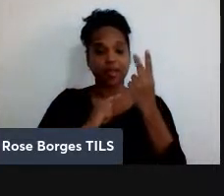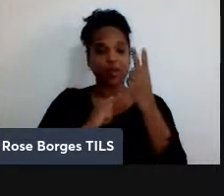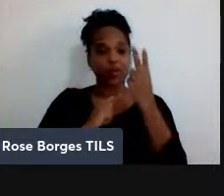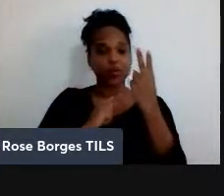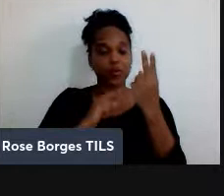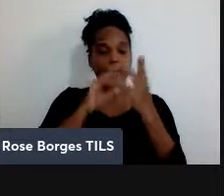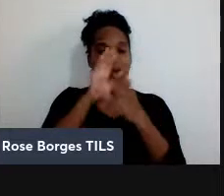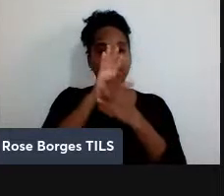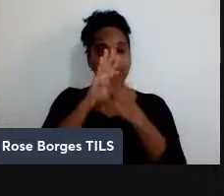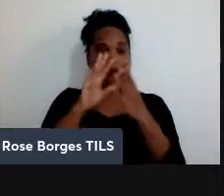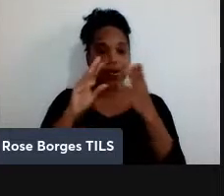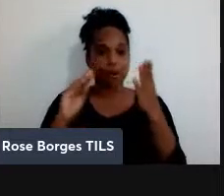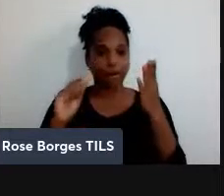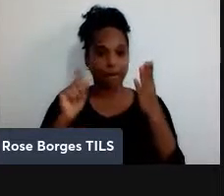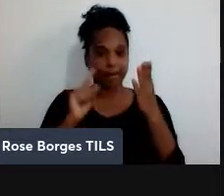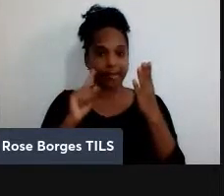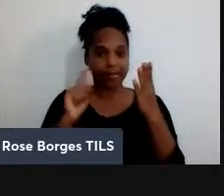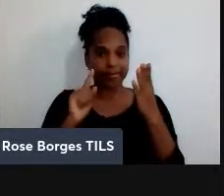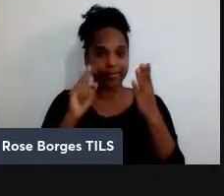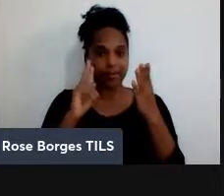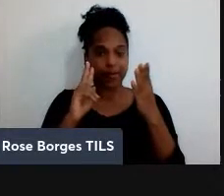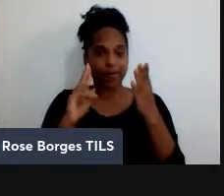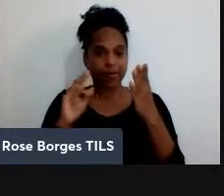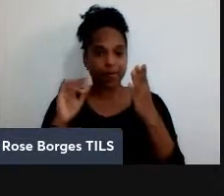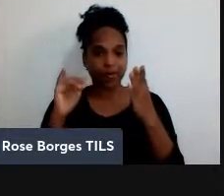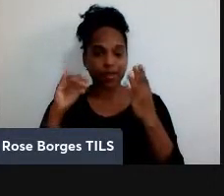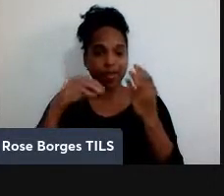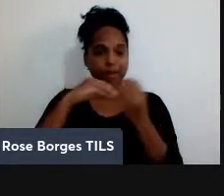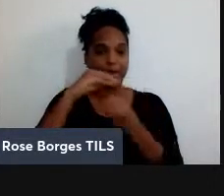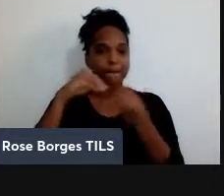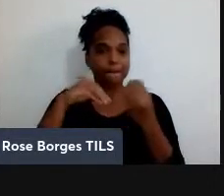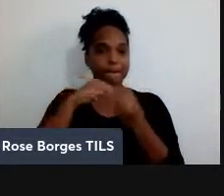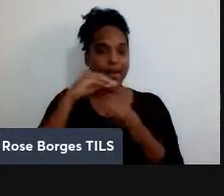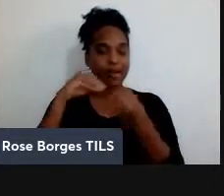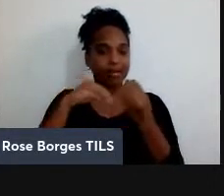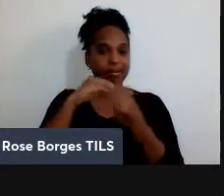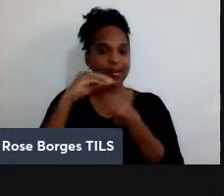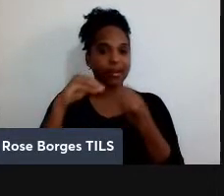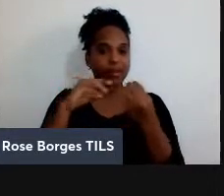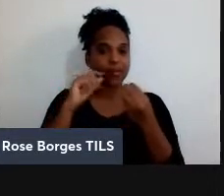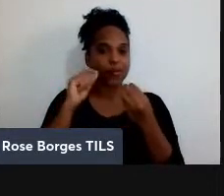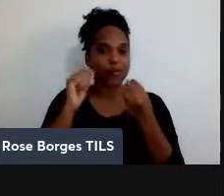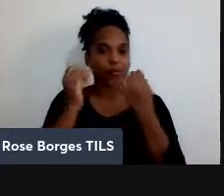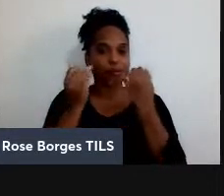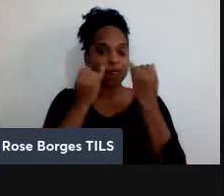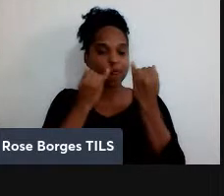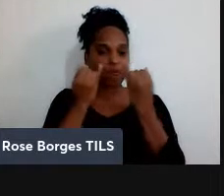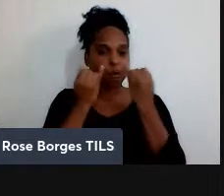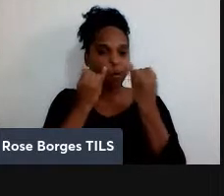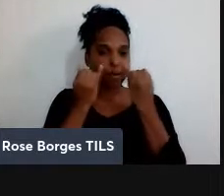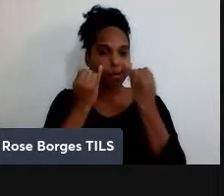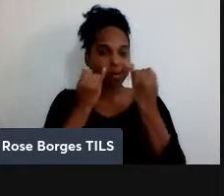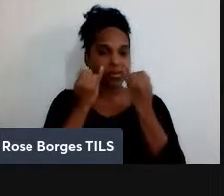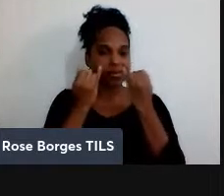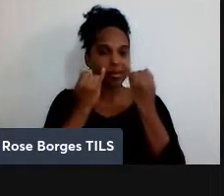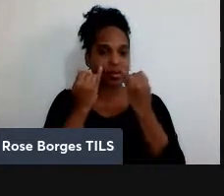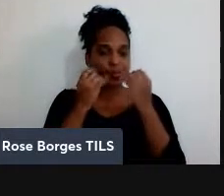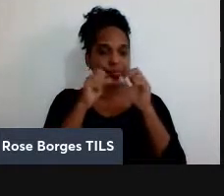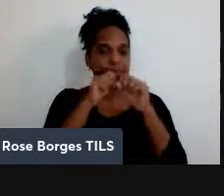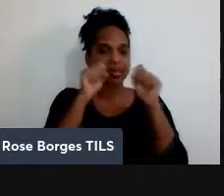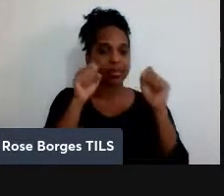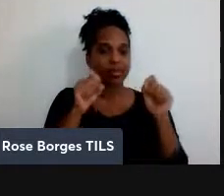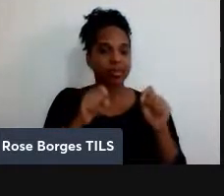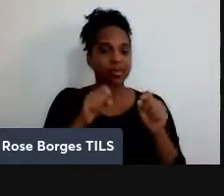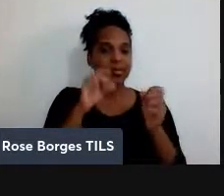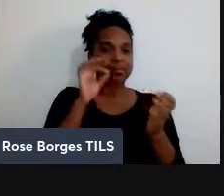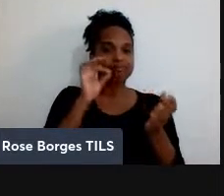original, mas sim um estado emaranhado, no qual a informação quântica contida no meu sistema físico original está agora